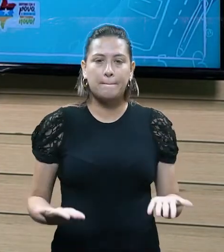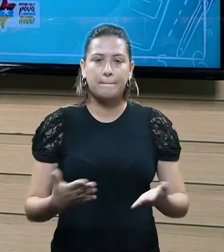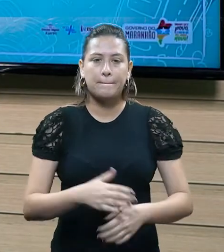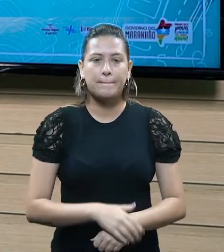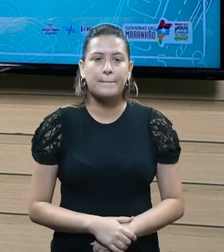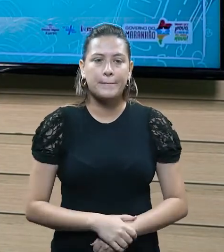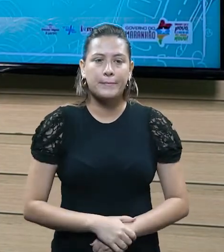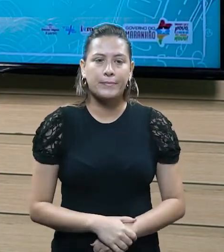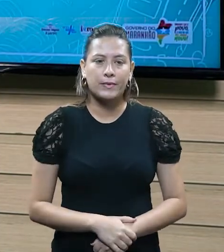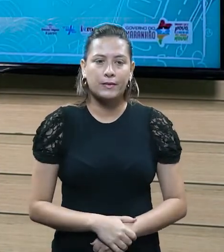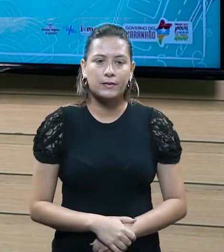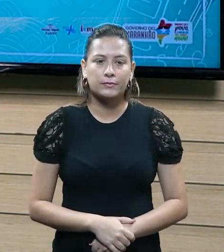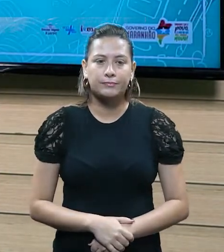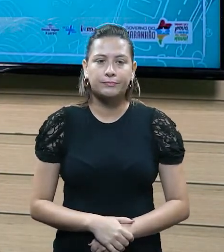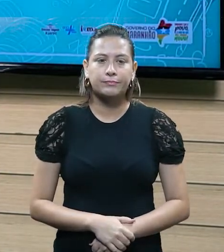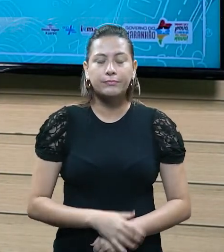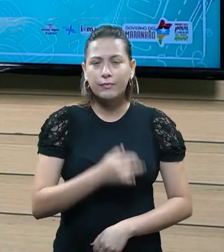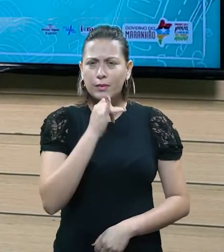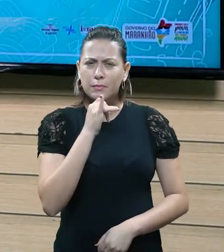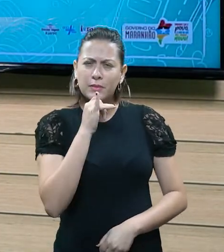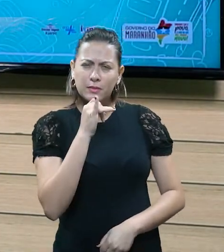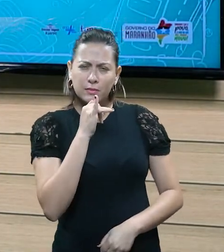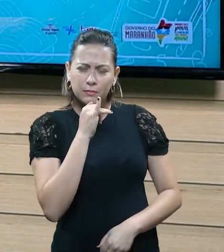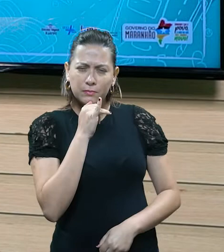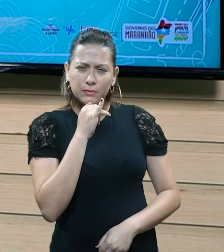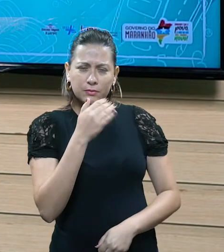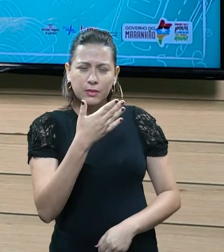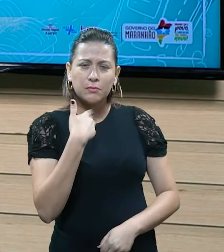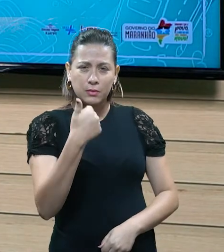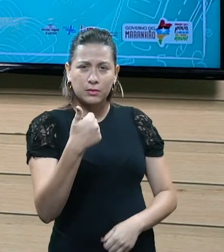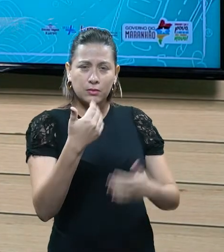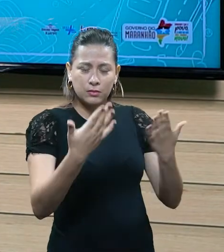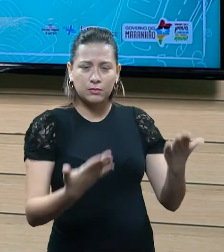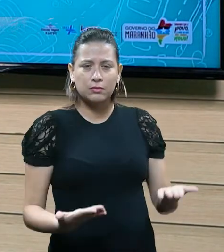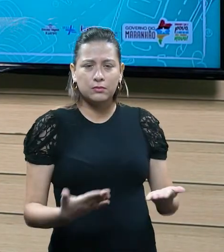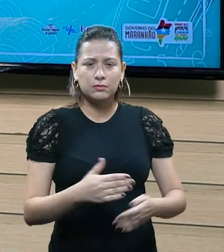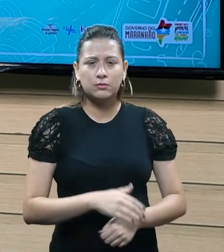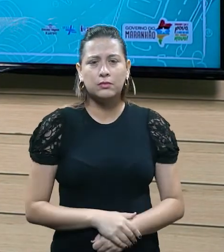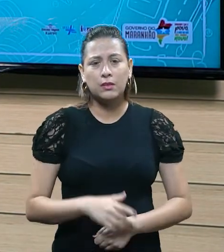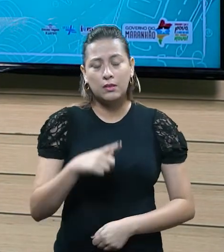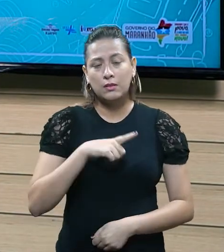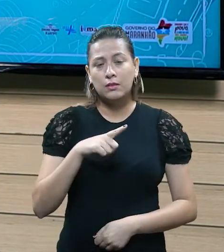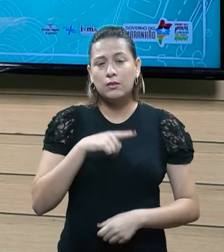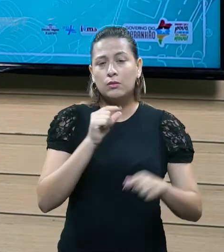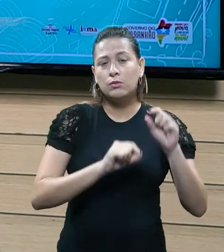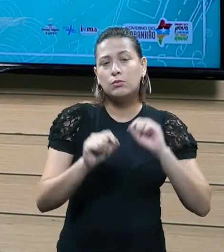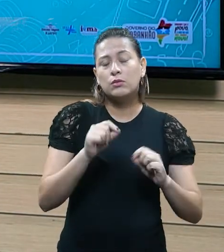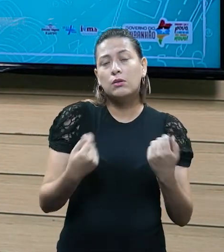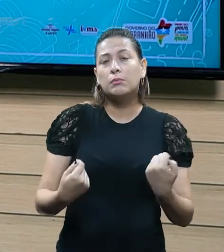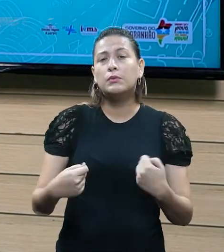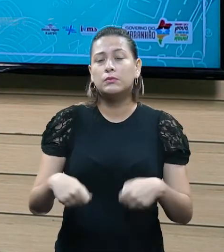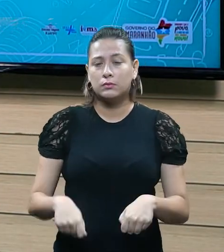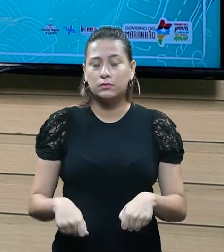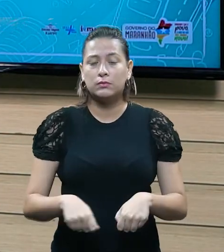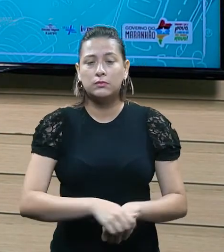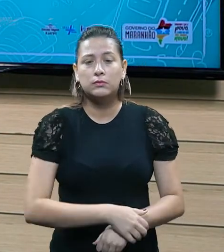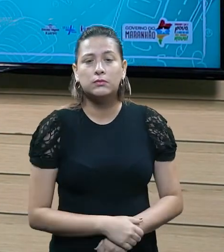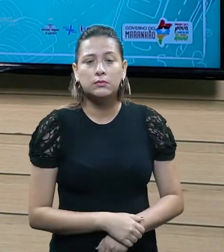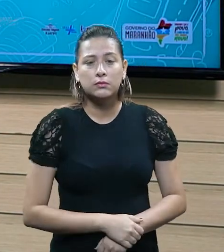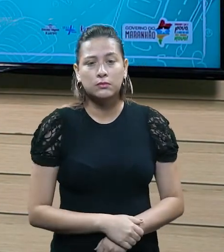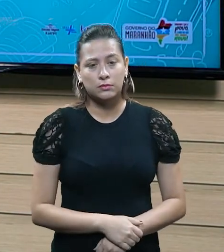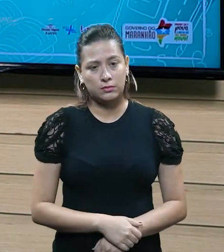Pessoal, a gente, aqui, só para exemplificar melhor, a gente justamente tem a possibilidade de,